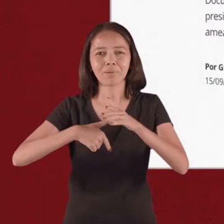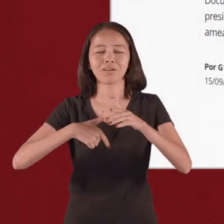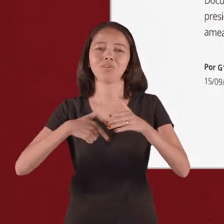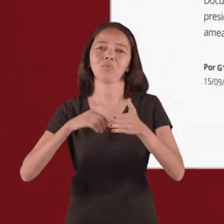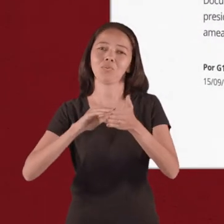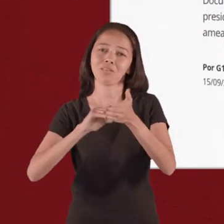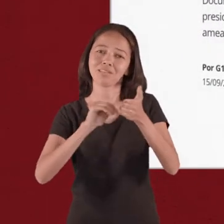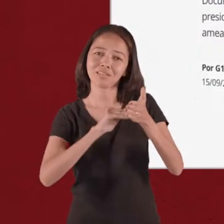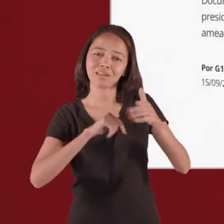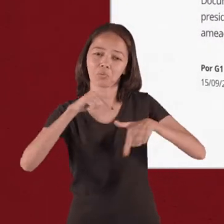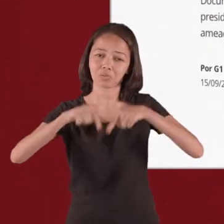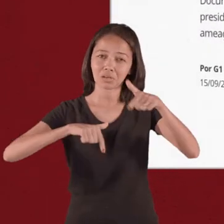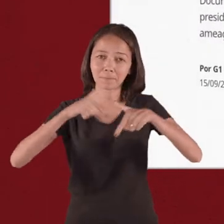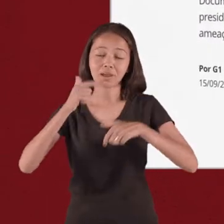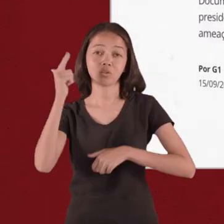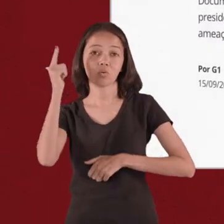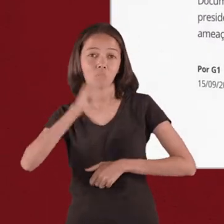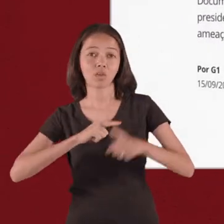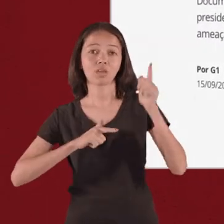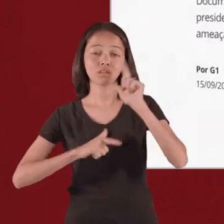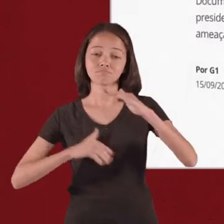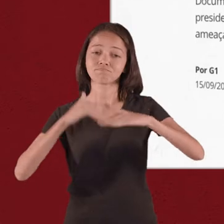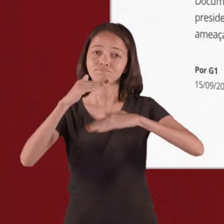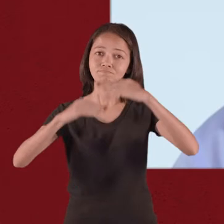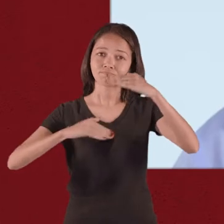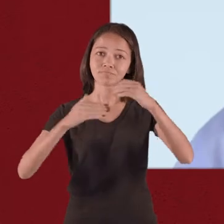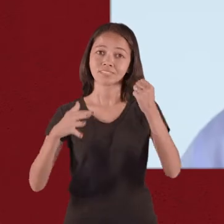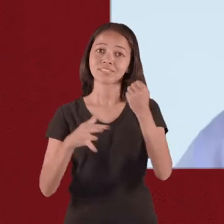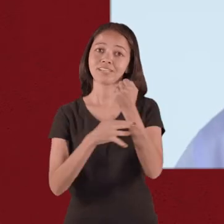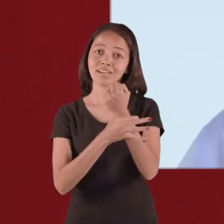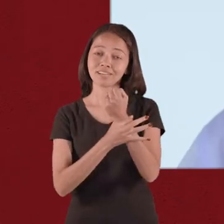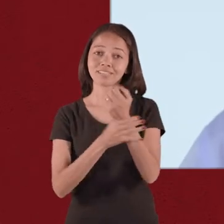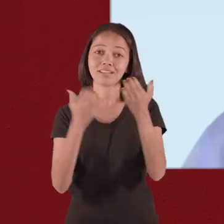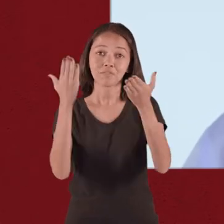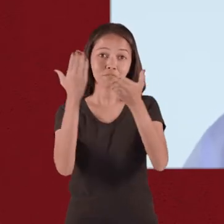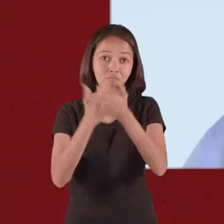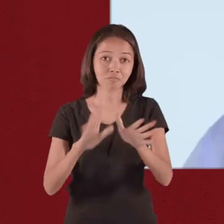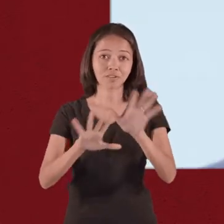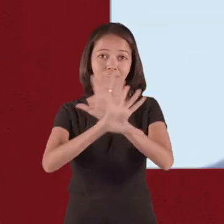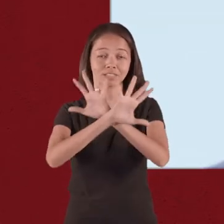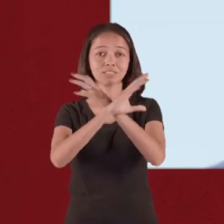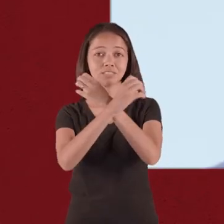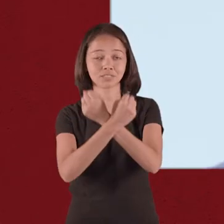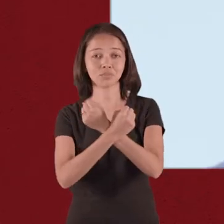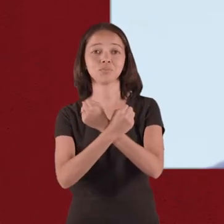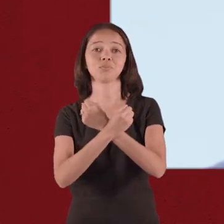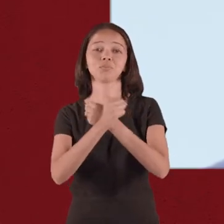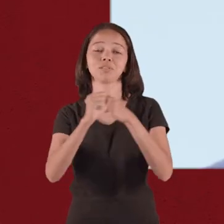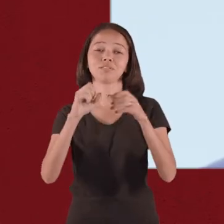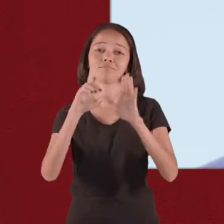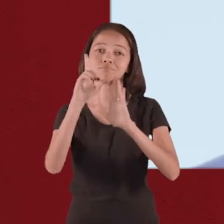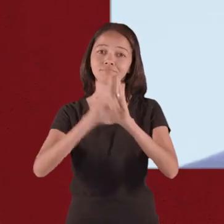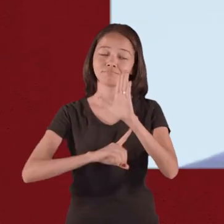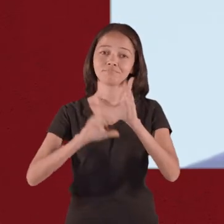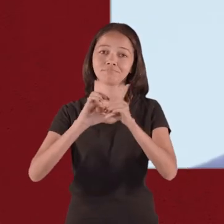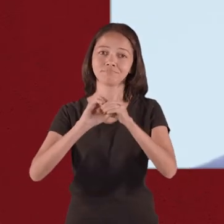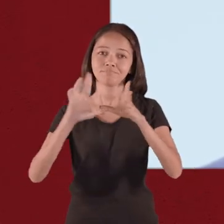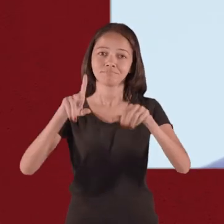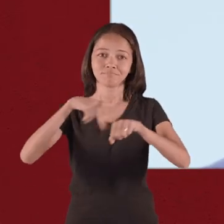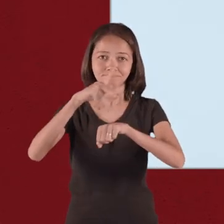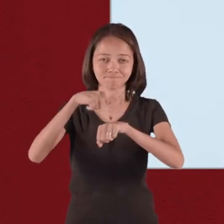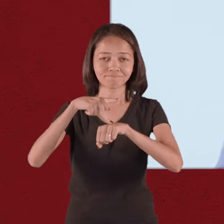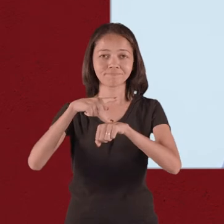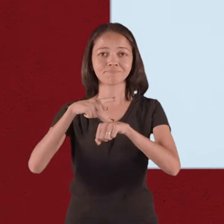retrocesso. Trabalha para retirar conquistas e avanços que garantiam o fim da censura, o Estado Democrático de Direito e a